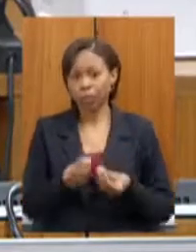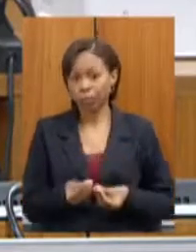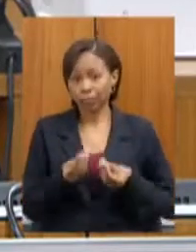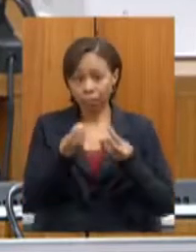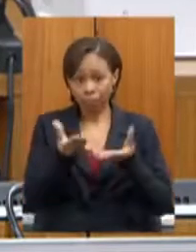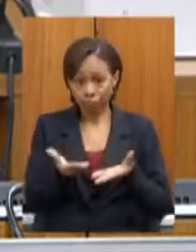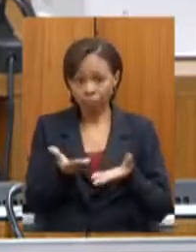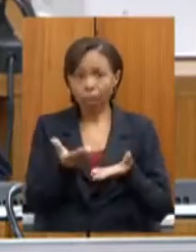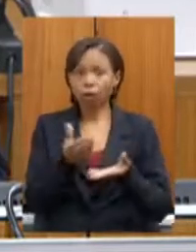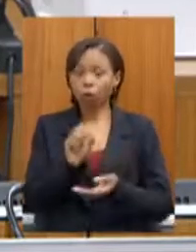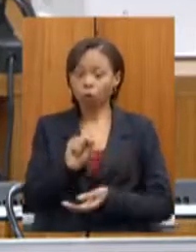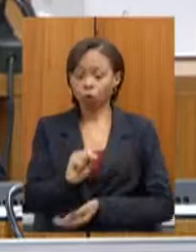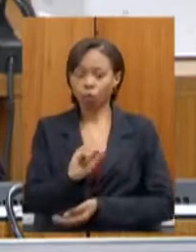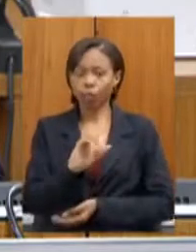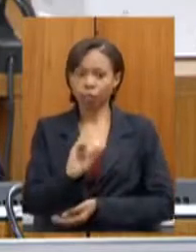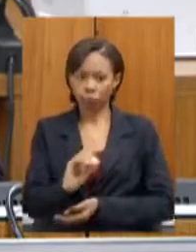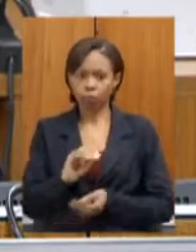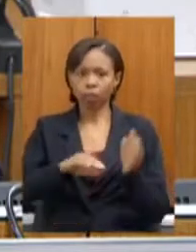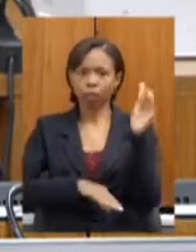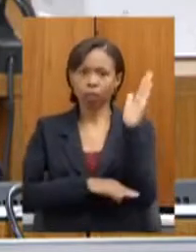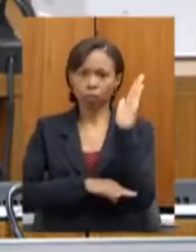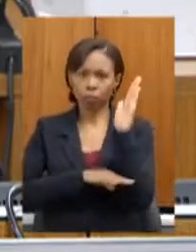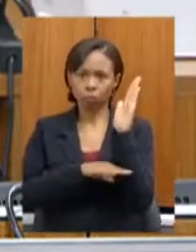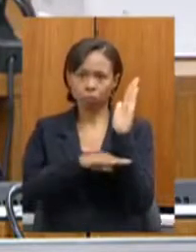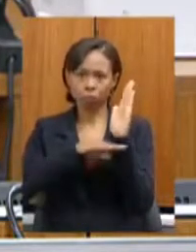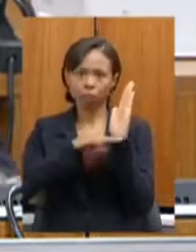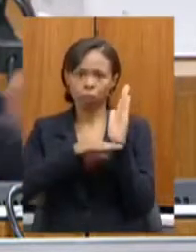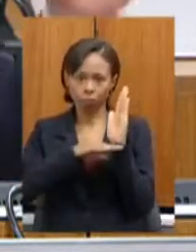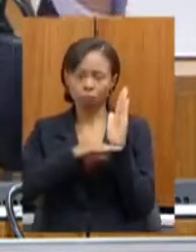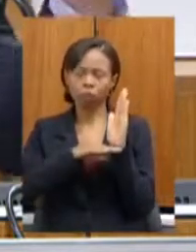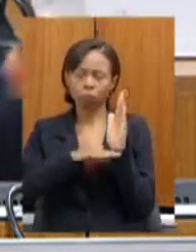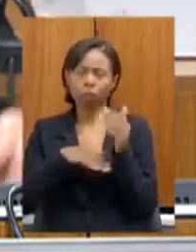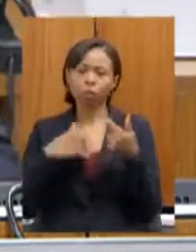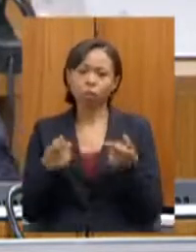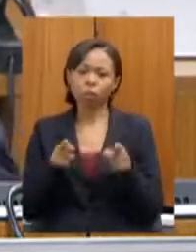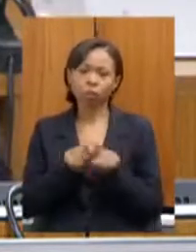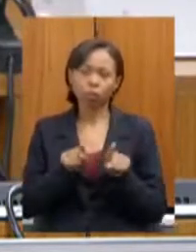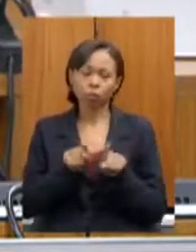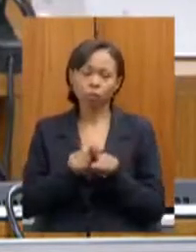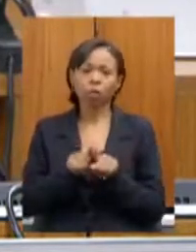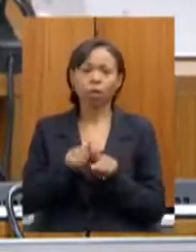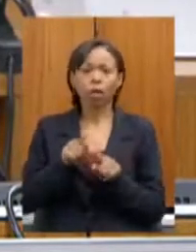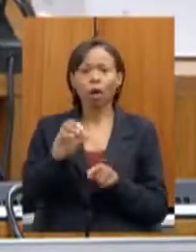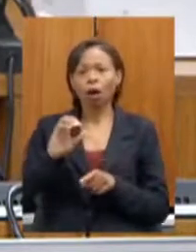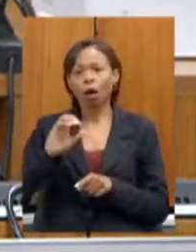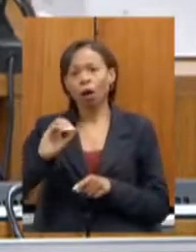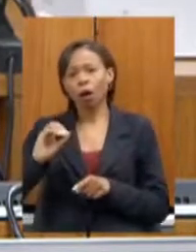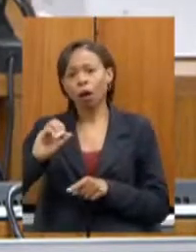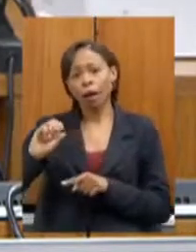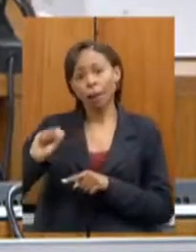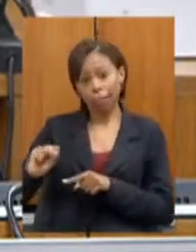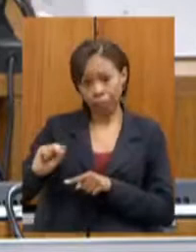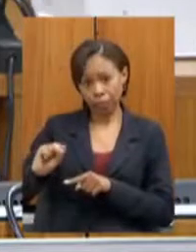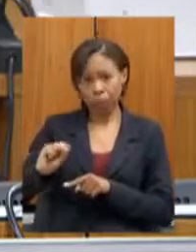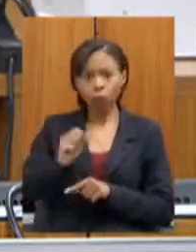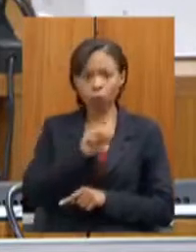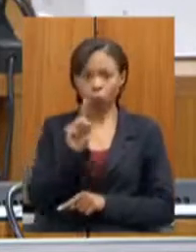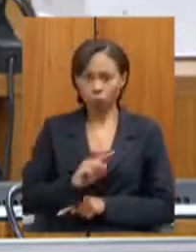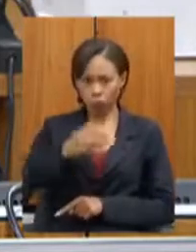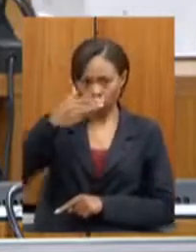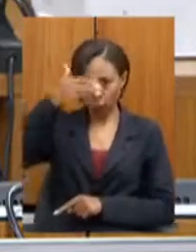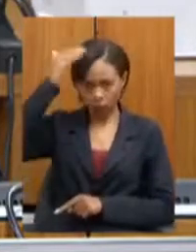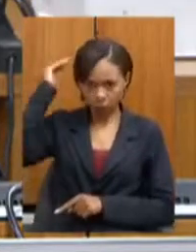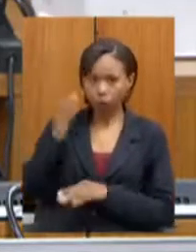80 apartamentos e foi dada a ordem de serviço, o governador Zeme esteve lá, é coisa de um mês, já vou encerrar,